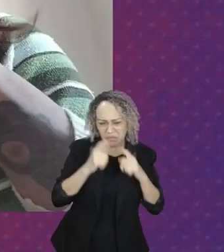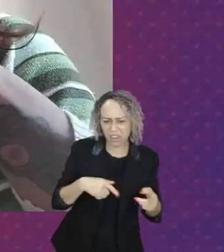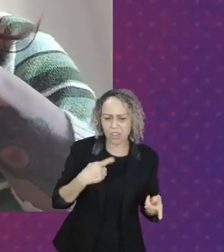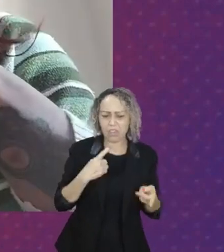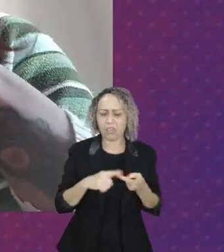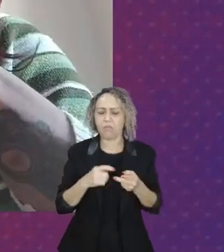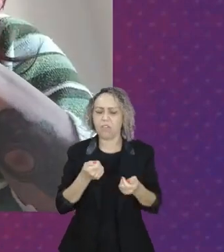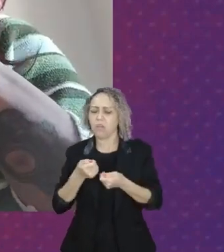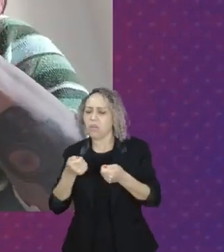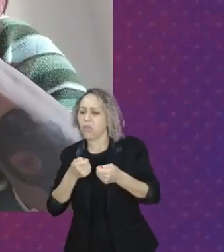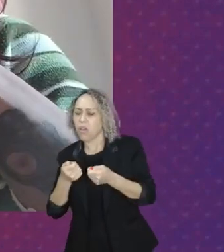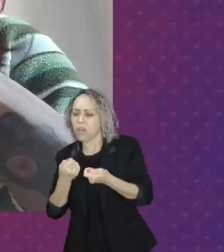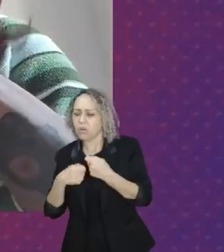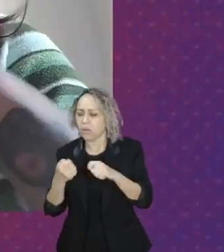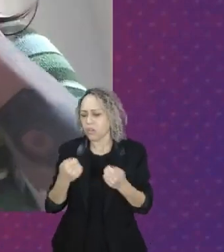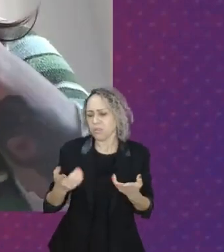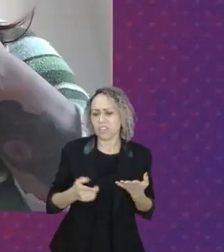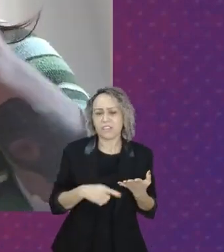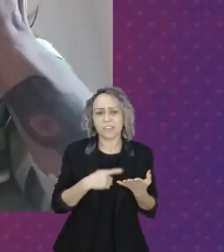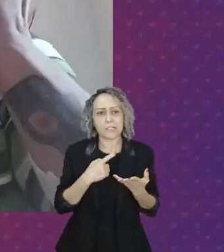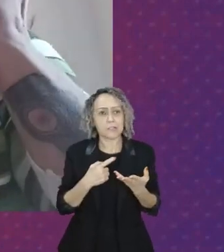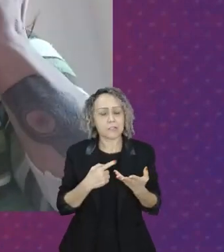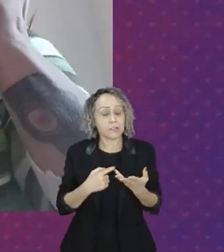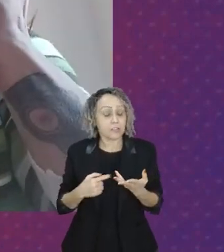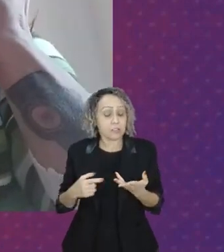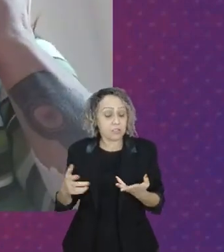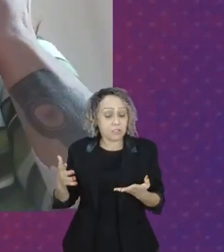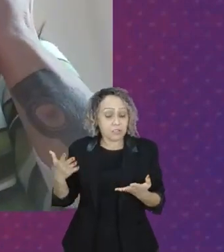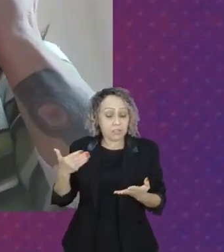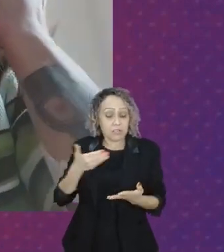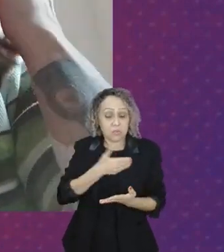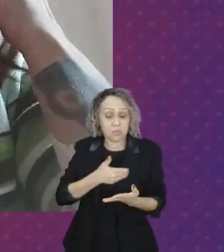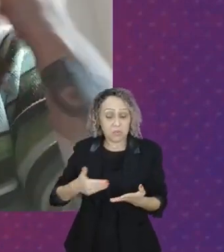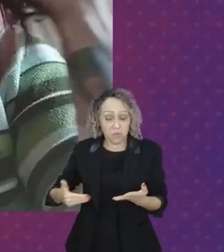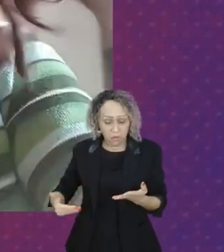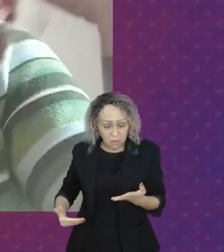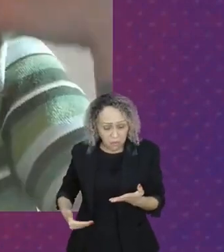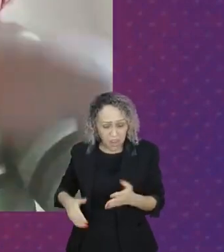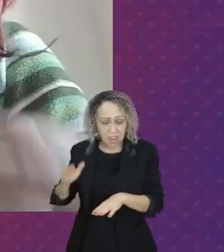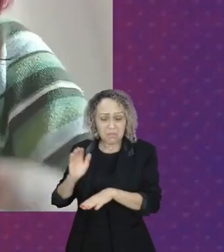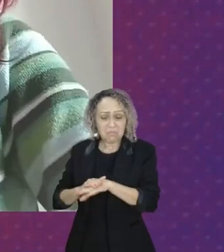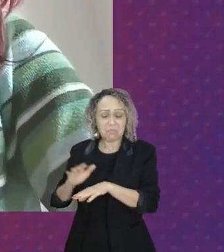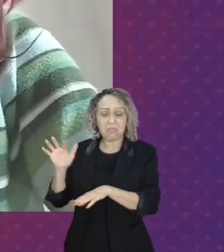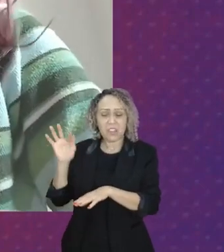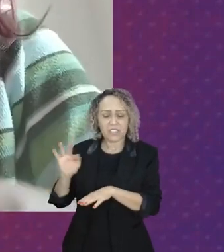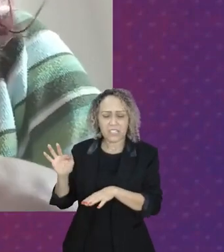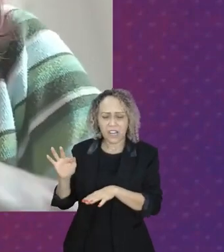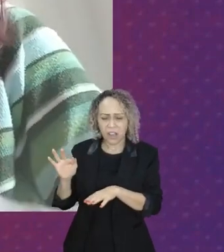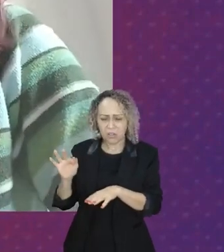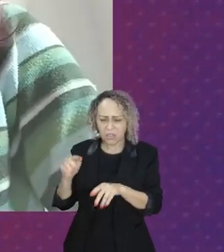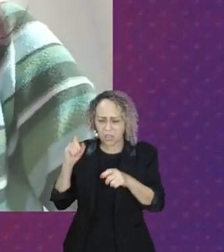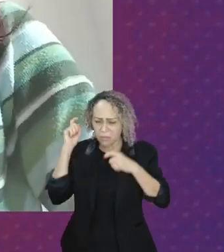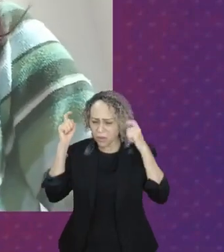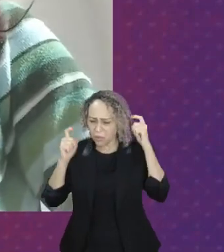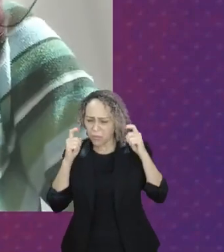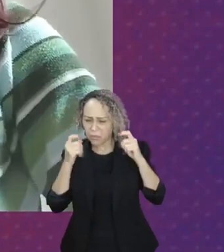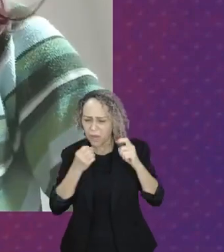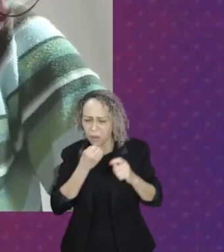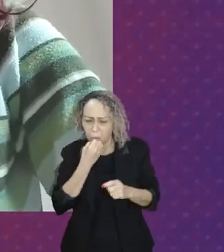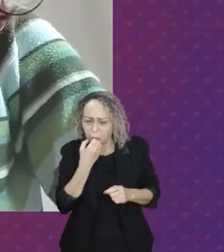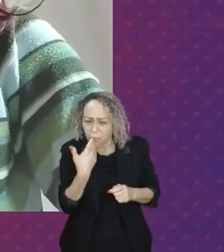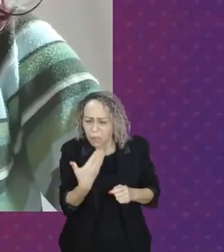Estado genocida, um Estado que não se preocupa nem um pouco com o bem-estar das pessoas. Pelo contrário,